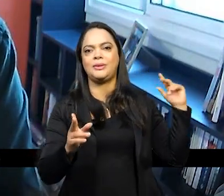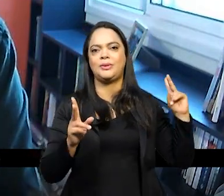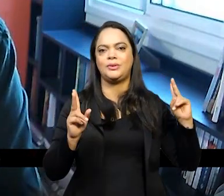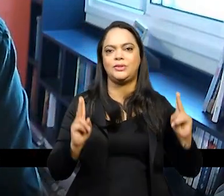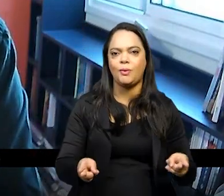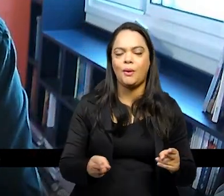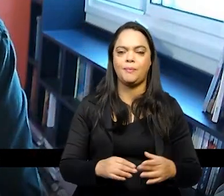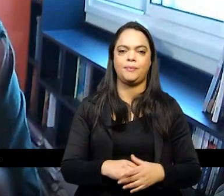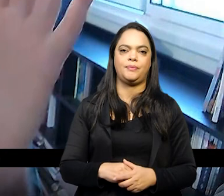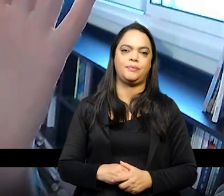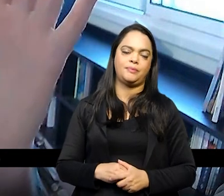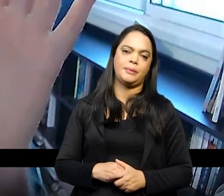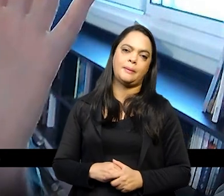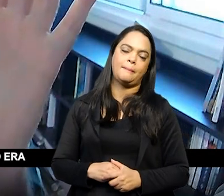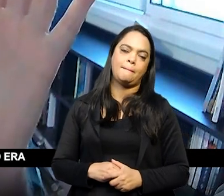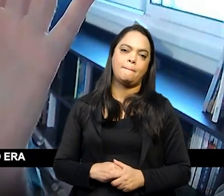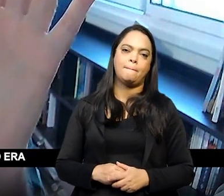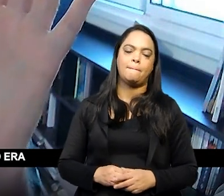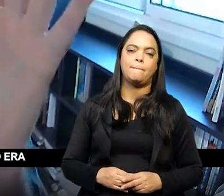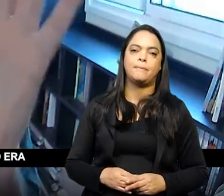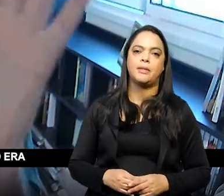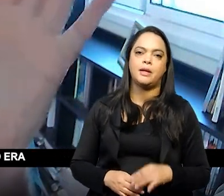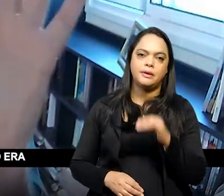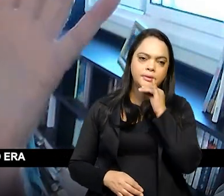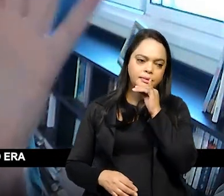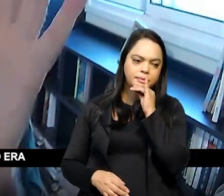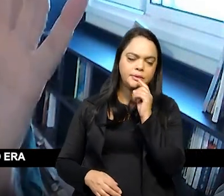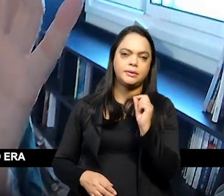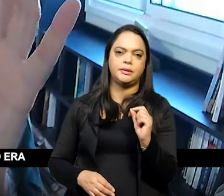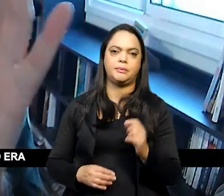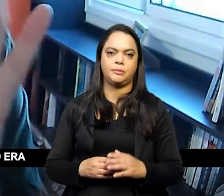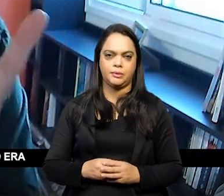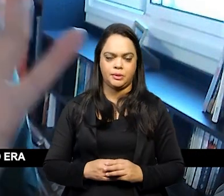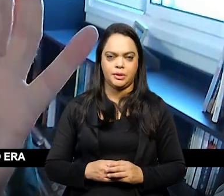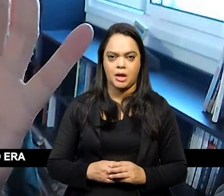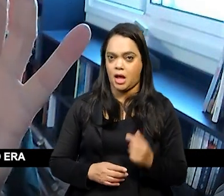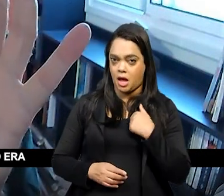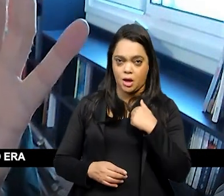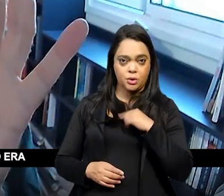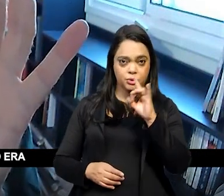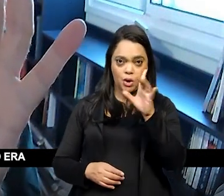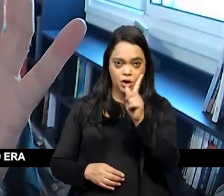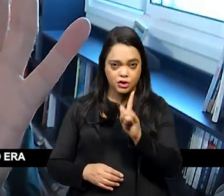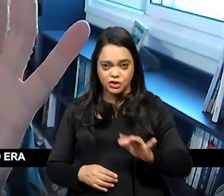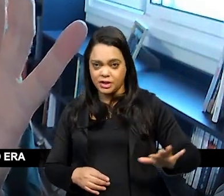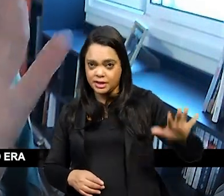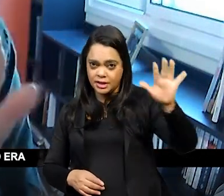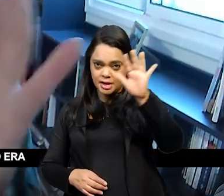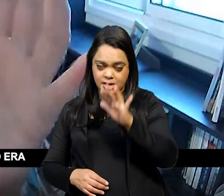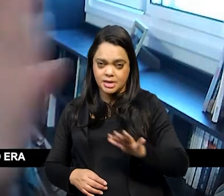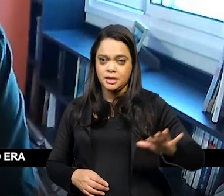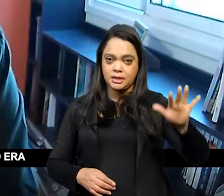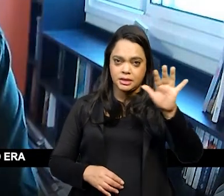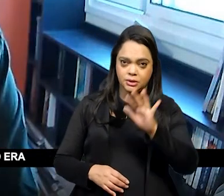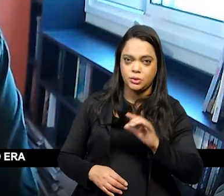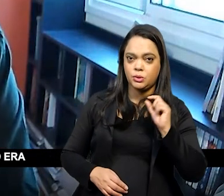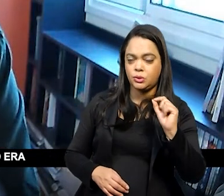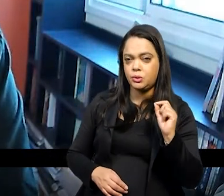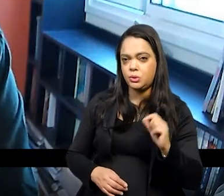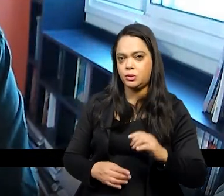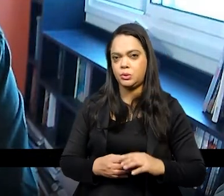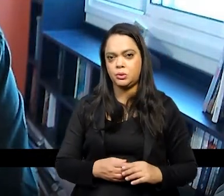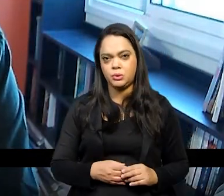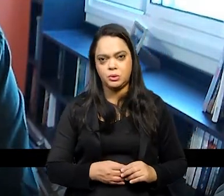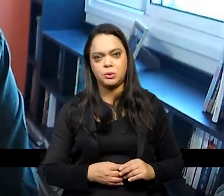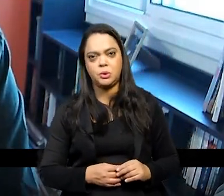pujança de movimentos sociais estamos de acordo? eu estou generalizando essa afirmação mas há 20 ou 30 anos não